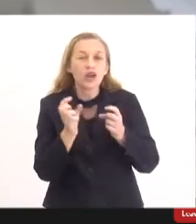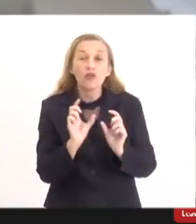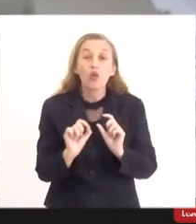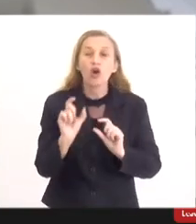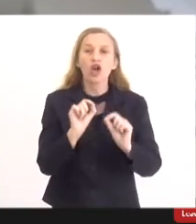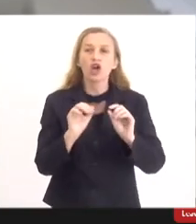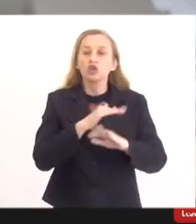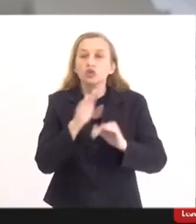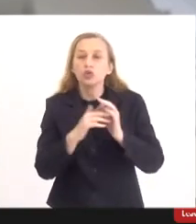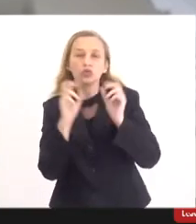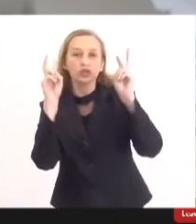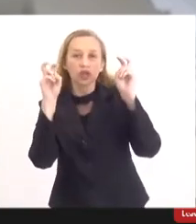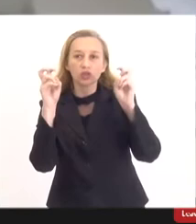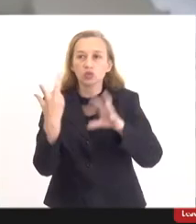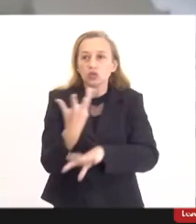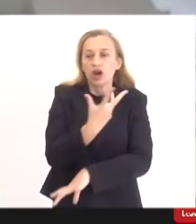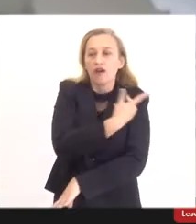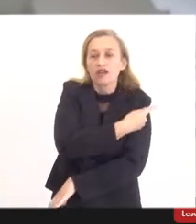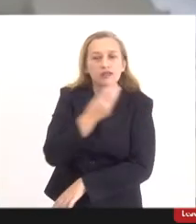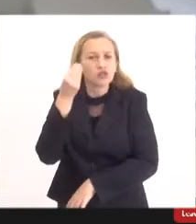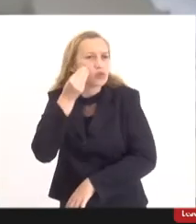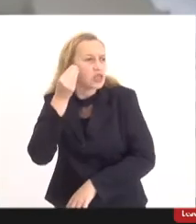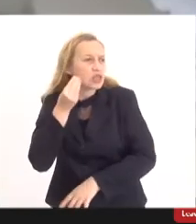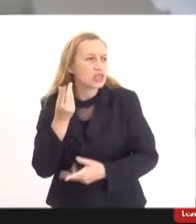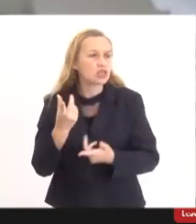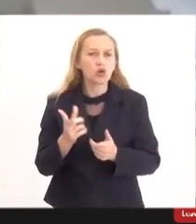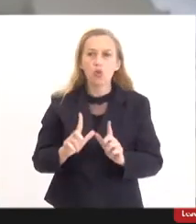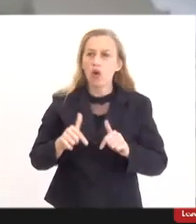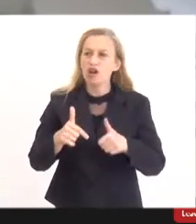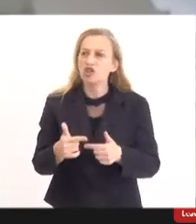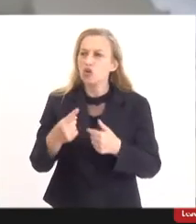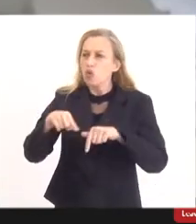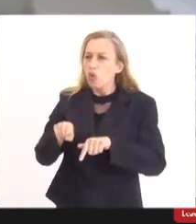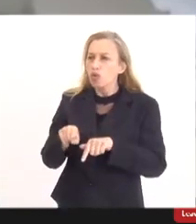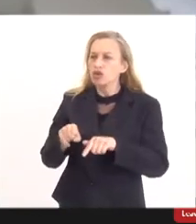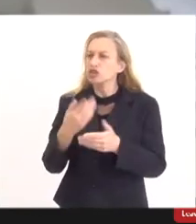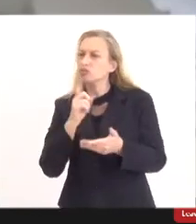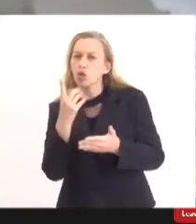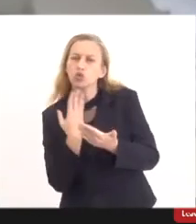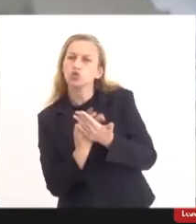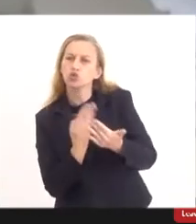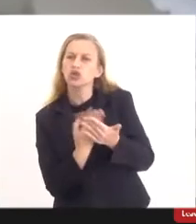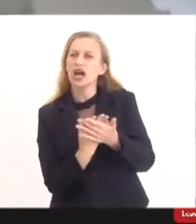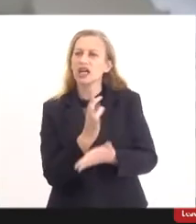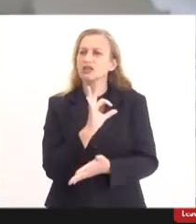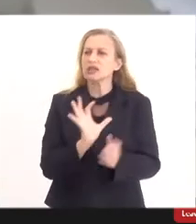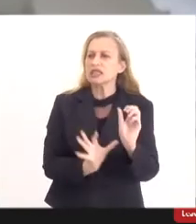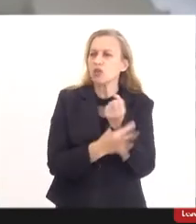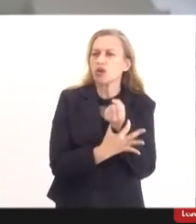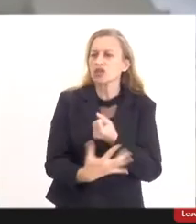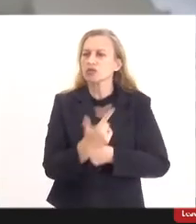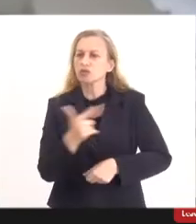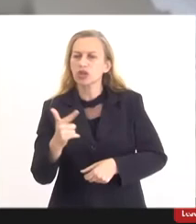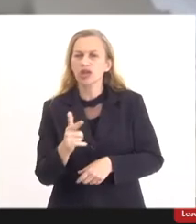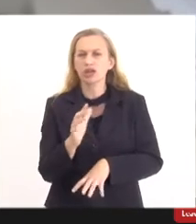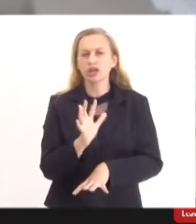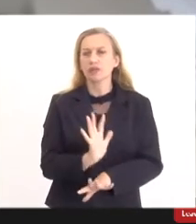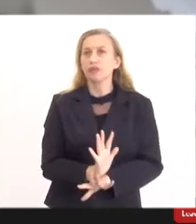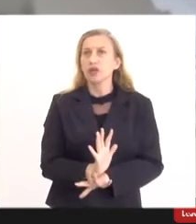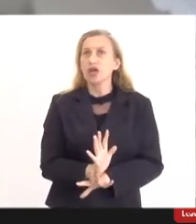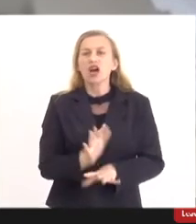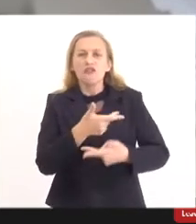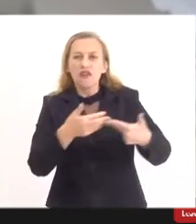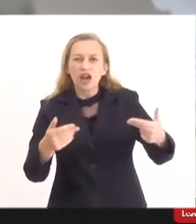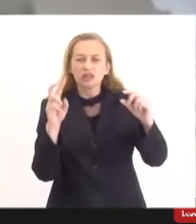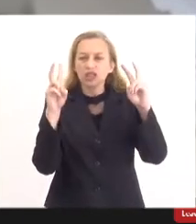questões da vacina ser experimental, os efeitos colaterais que ainda não estão estudados, não estão averiguados a longo prazo, várias